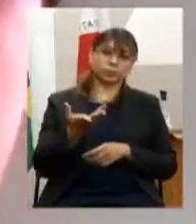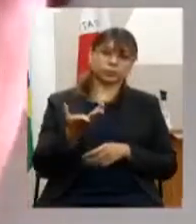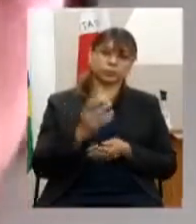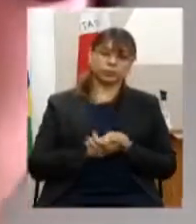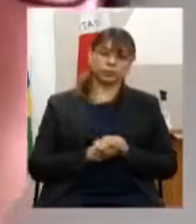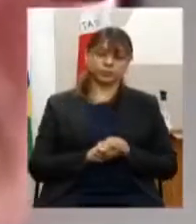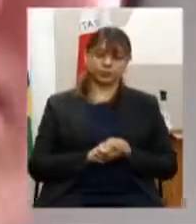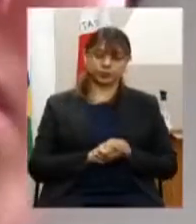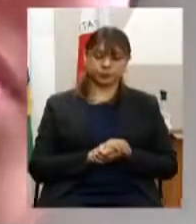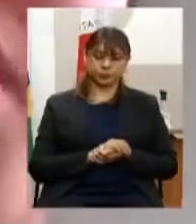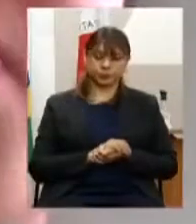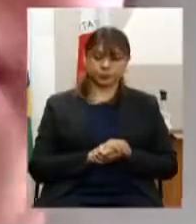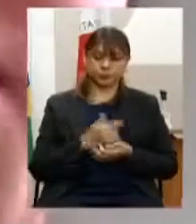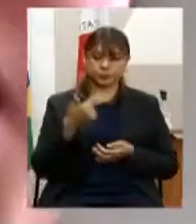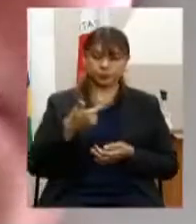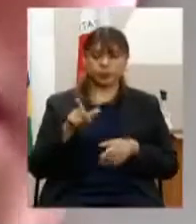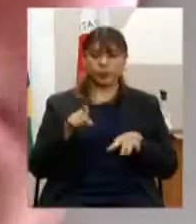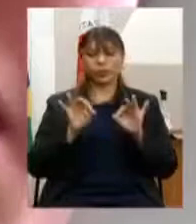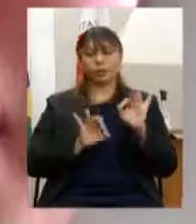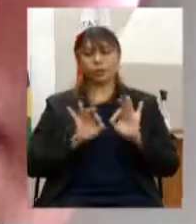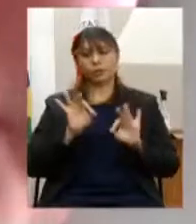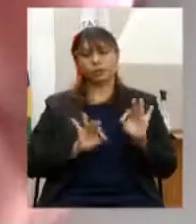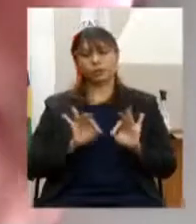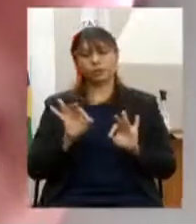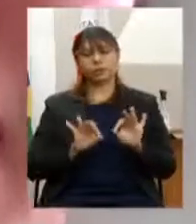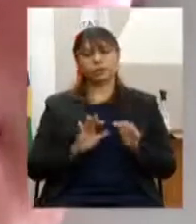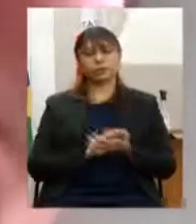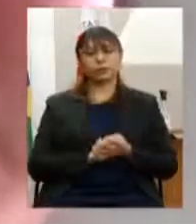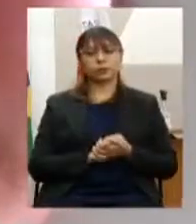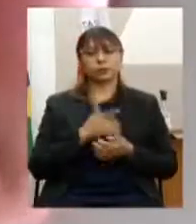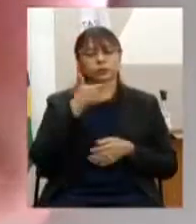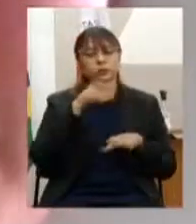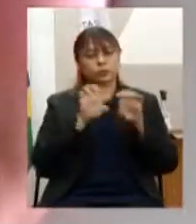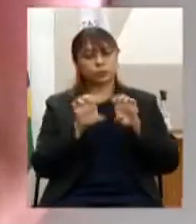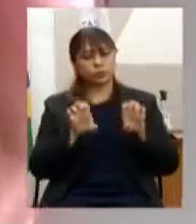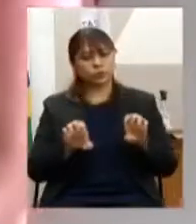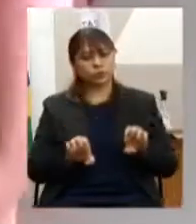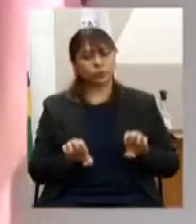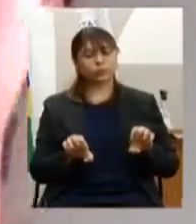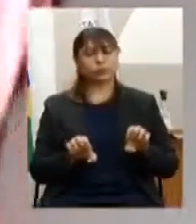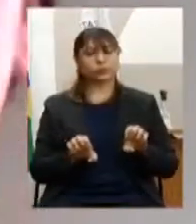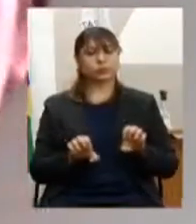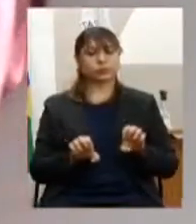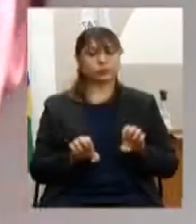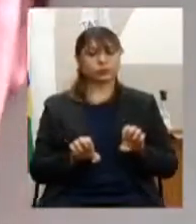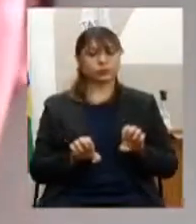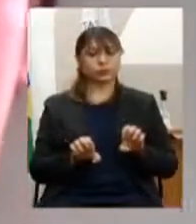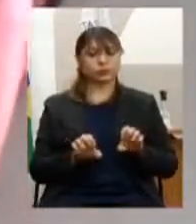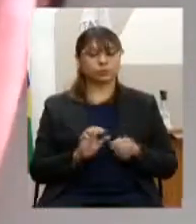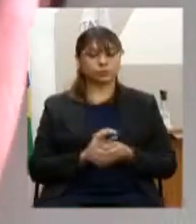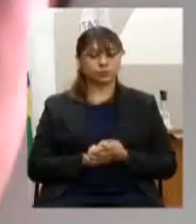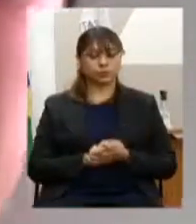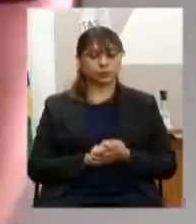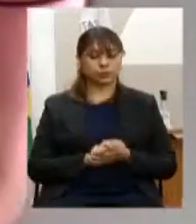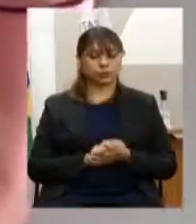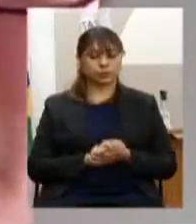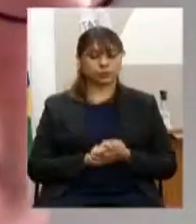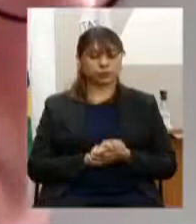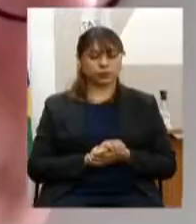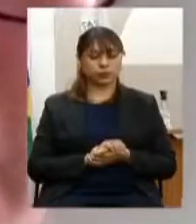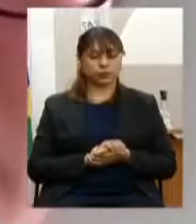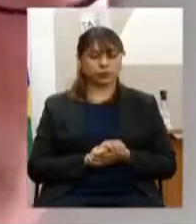e o segundo foi planejamento para a estruturação e planeação de centros de aplicação e de